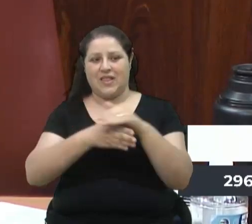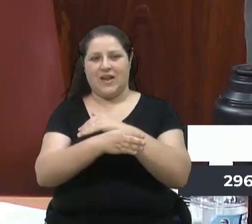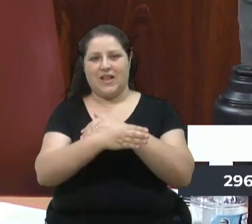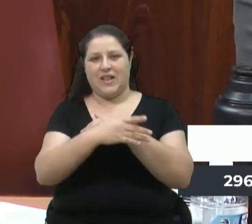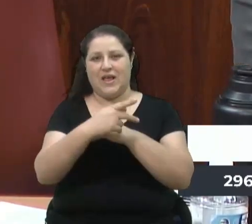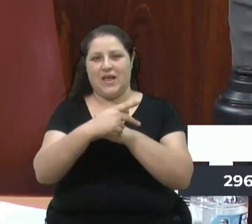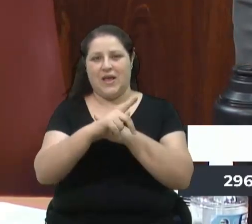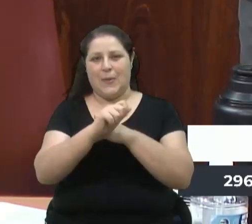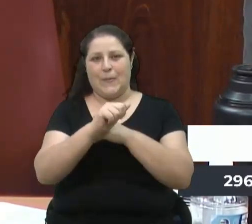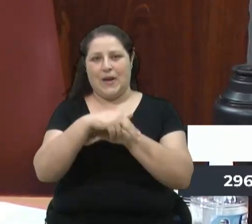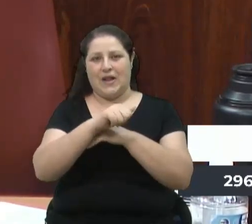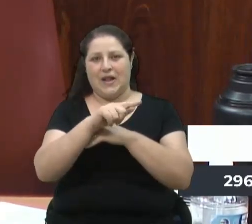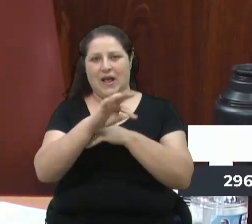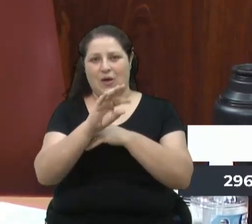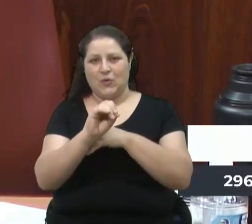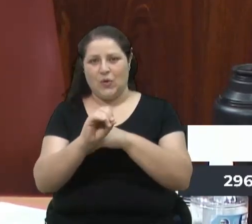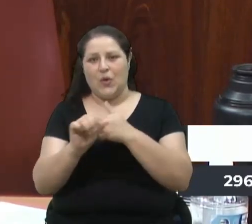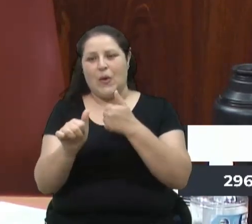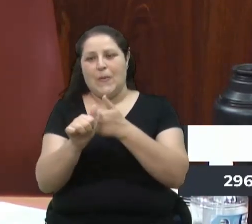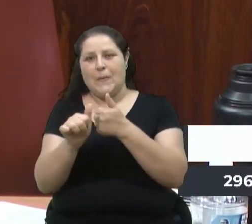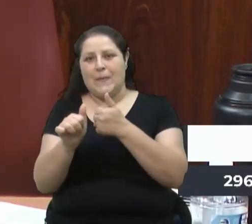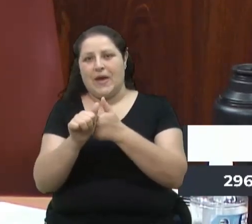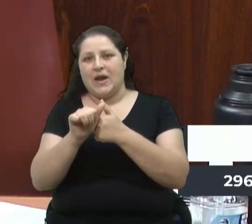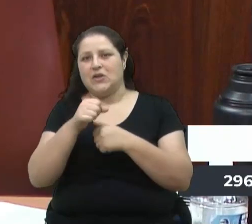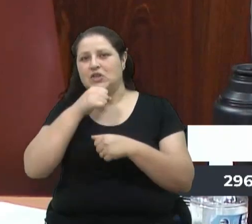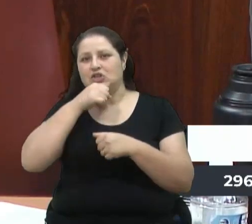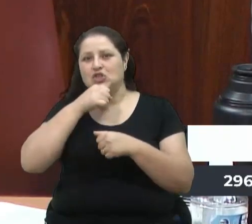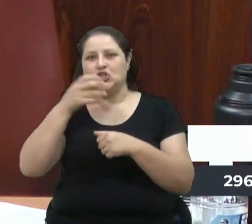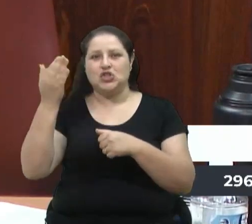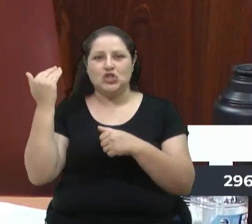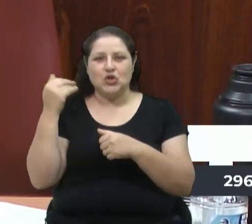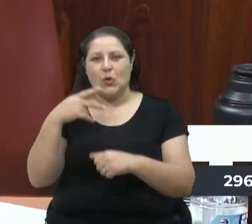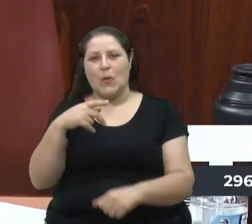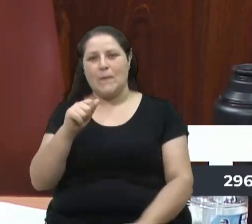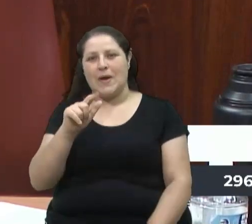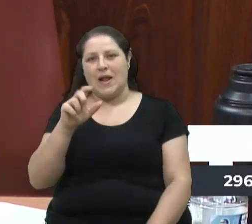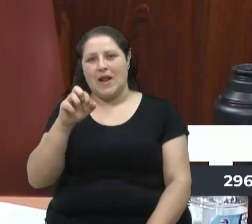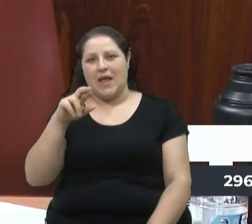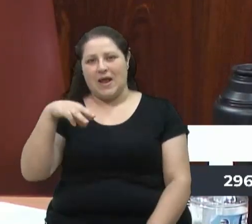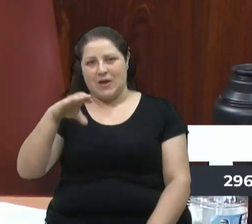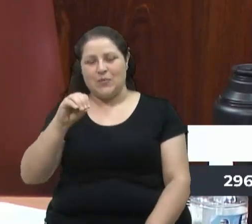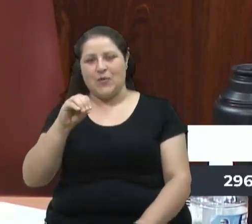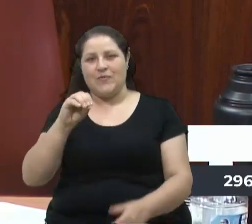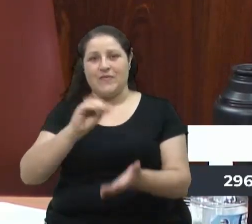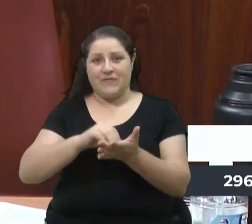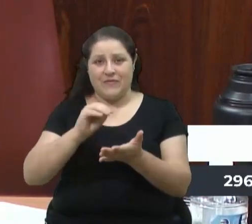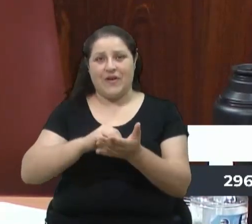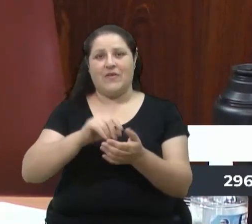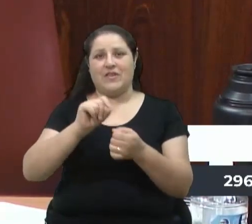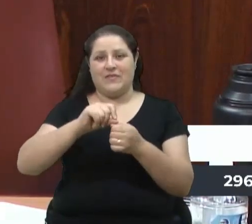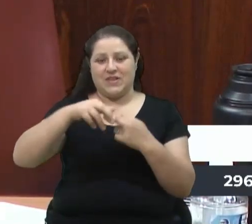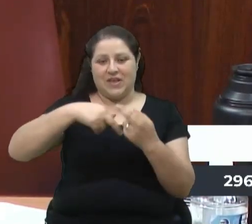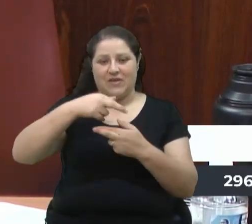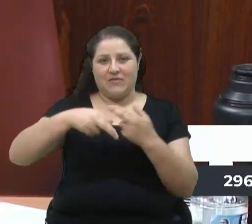e, mais ou menos, ali perto de onde era o antigo Palermo, que era o que faltava para duplicar. Então, acho que é uma luta